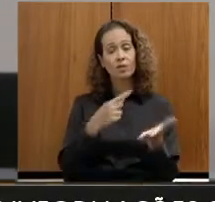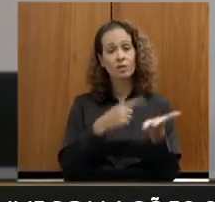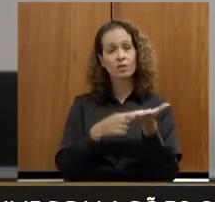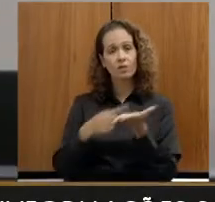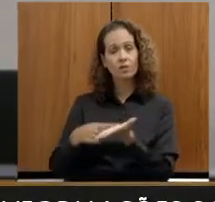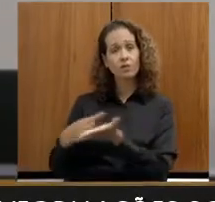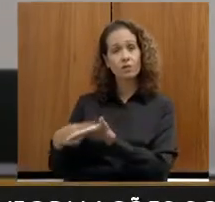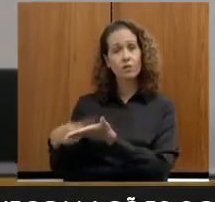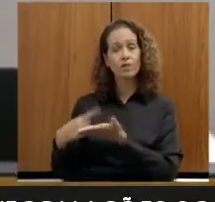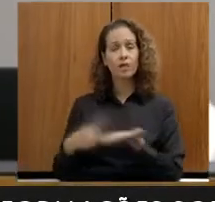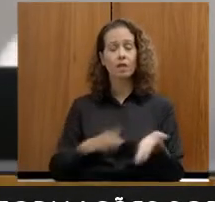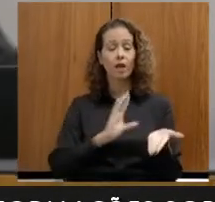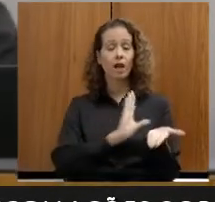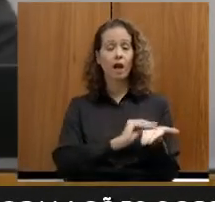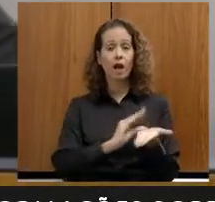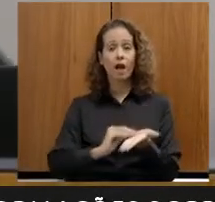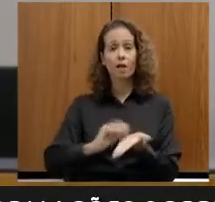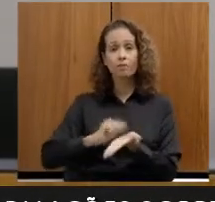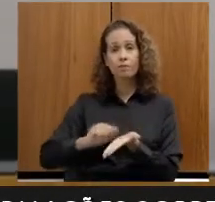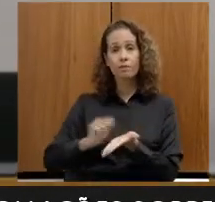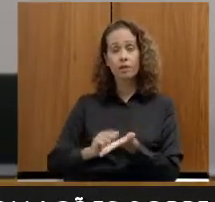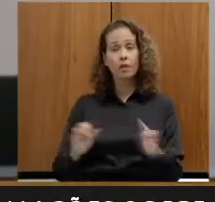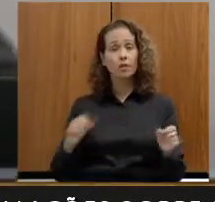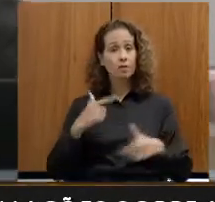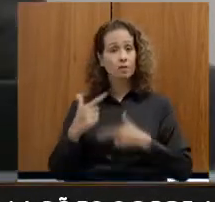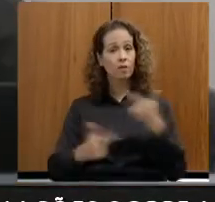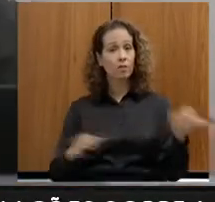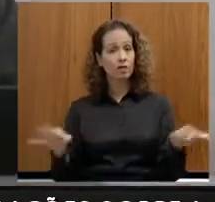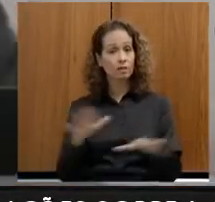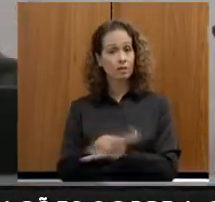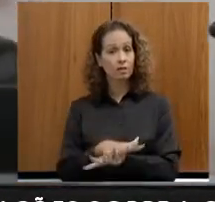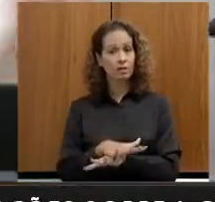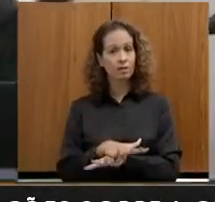determina a laboratura da ata e encerra os trabalhos. Aprovado.